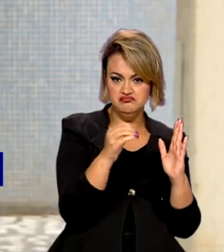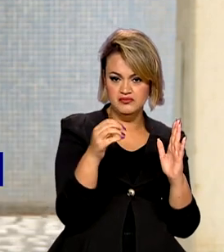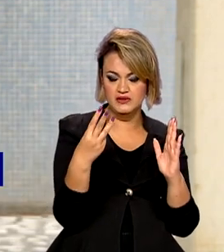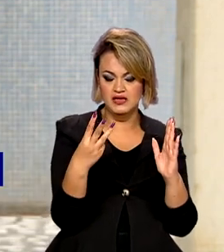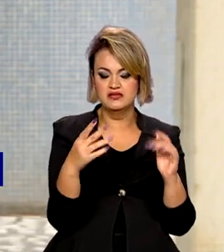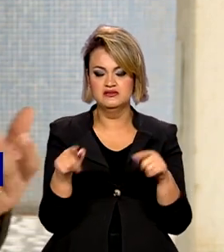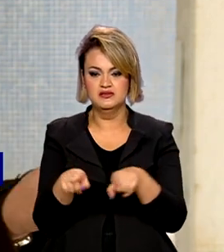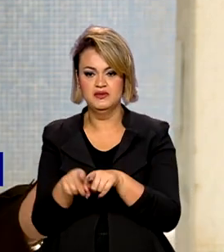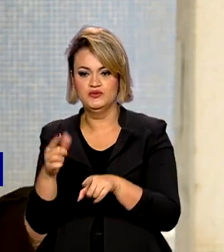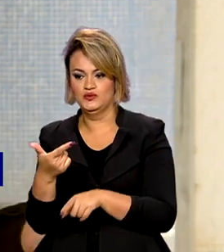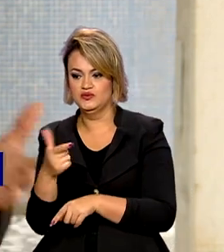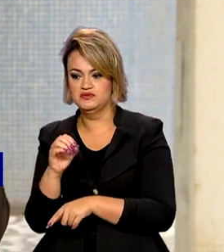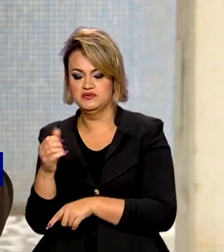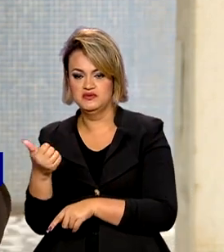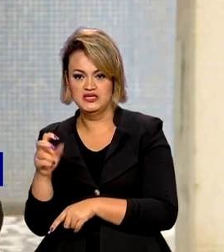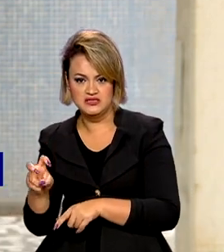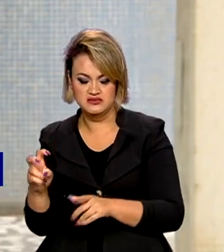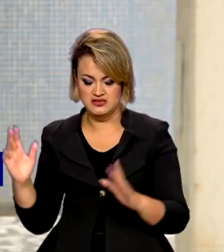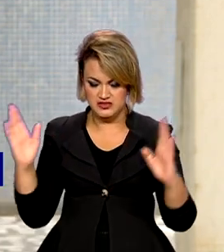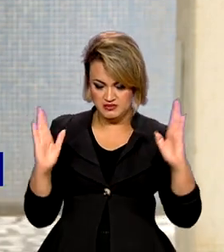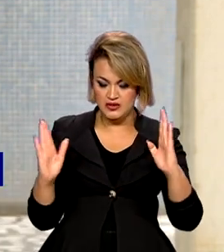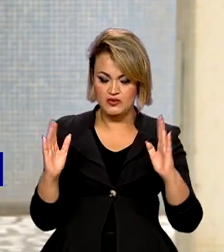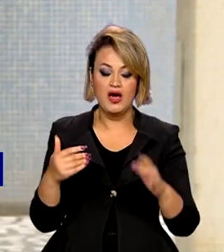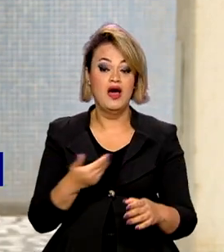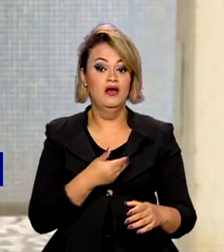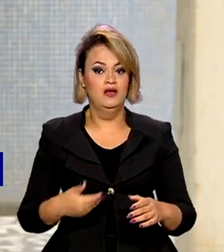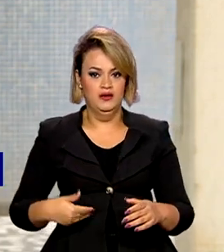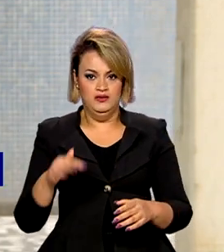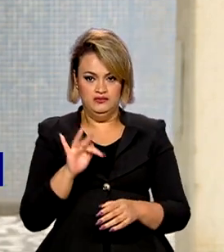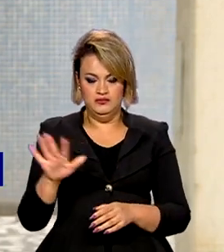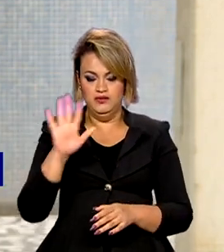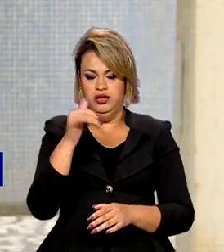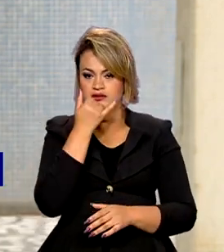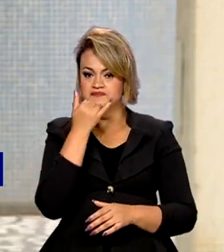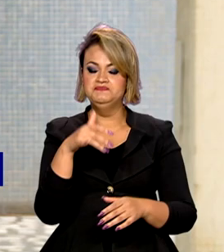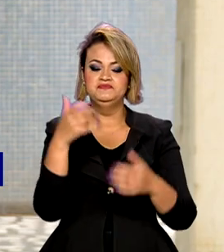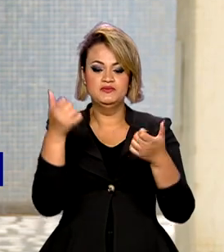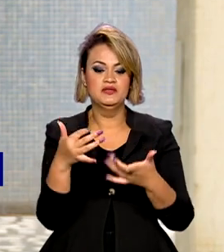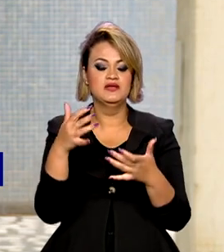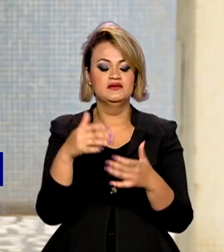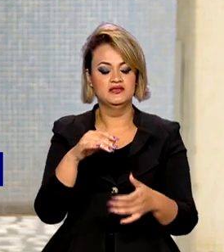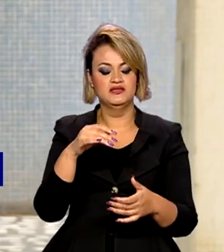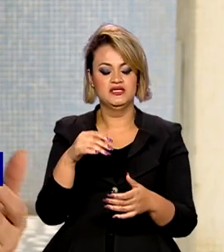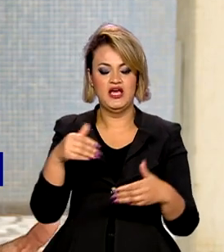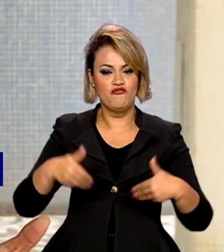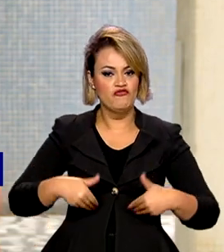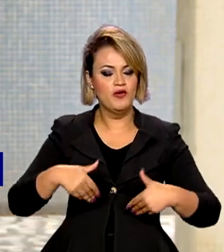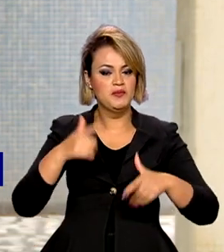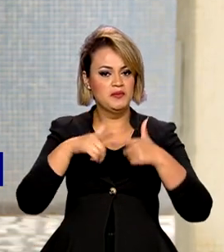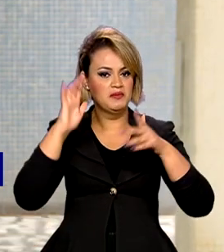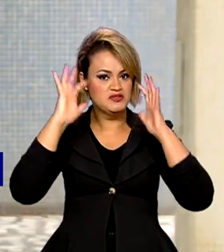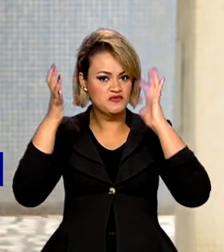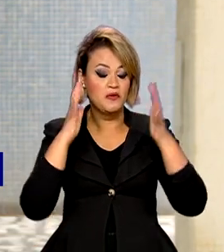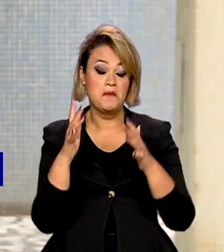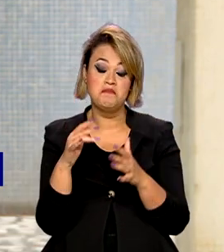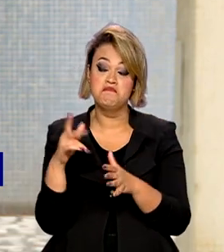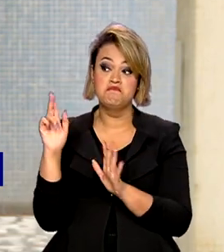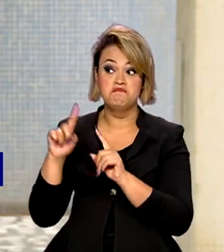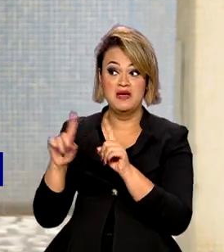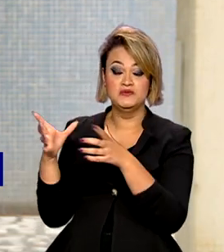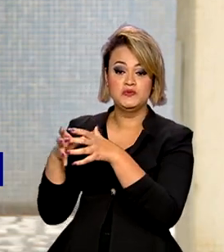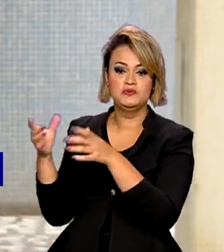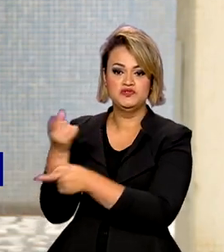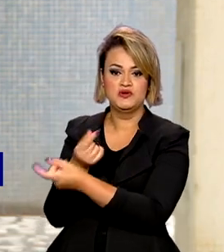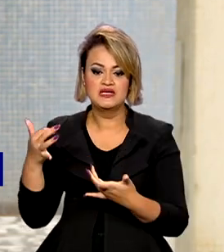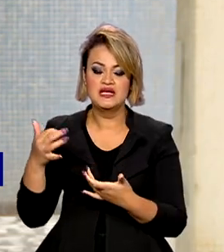2015. Um caminho que, de acordo com o governo, tirou o Brasil do mapa da fome. Mas nos últimos anos, segundo a equipe